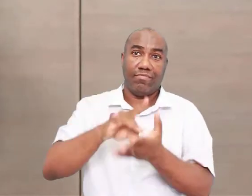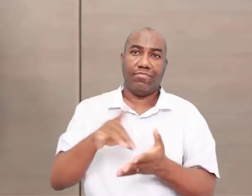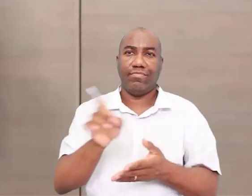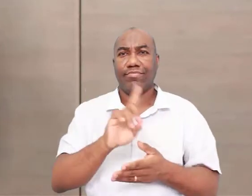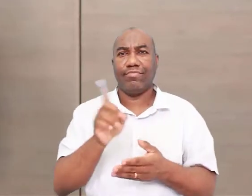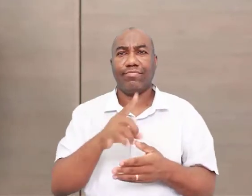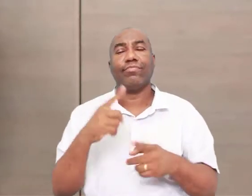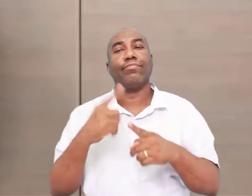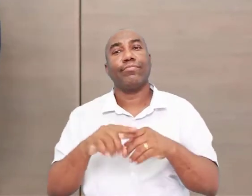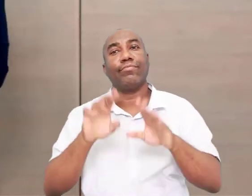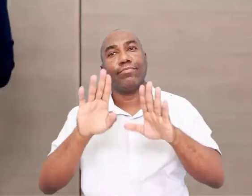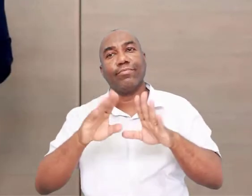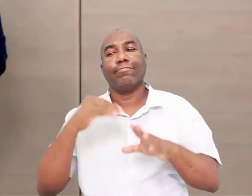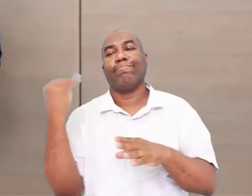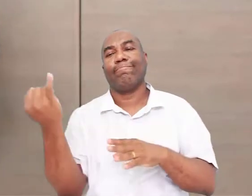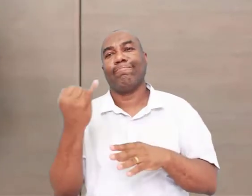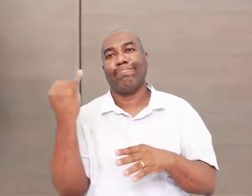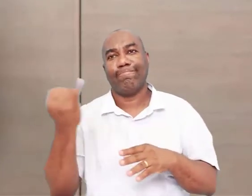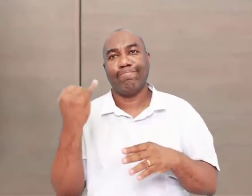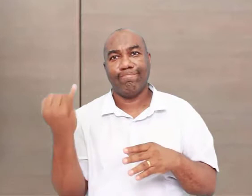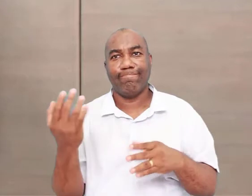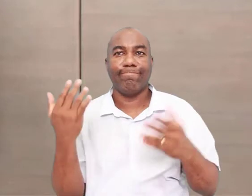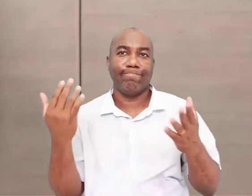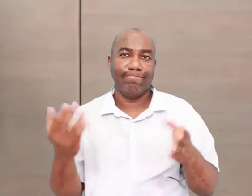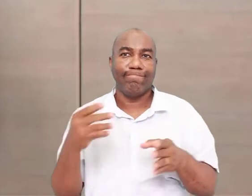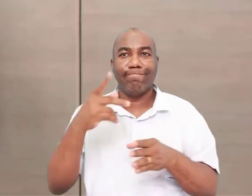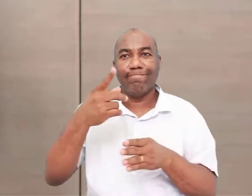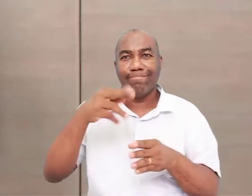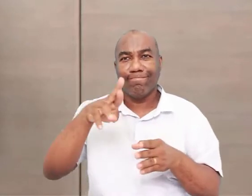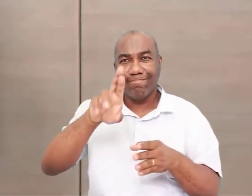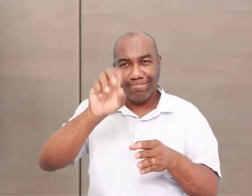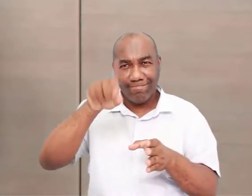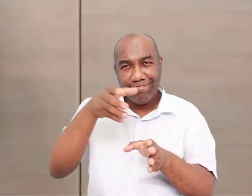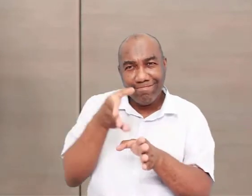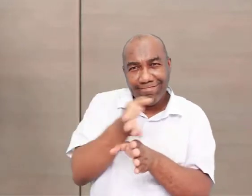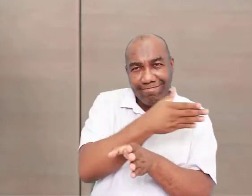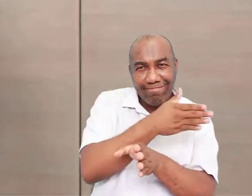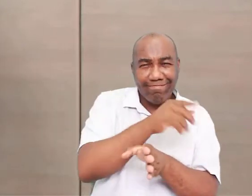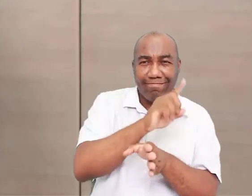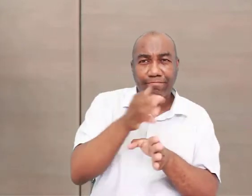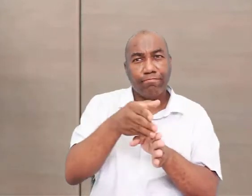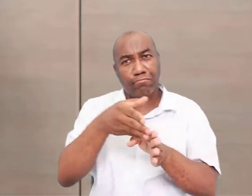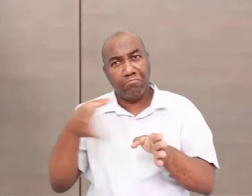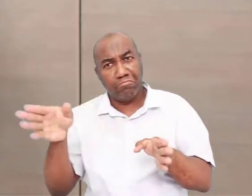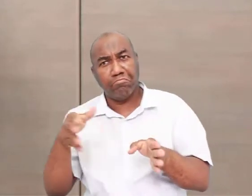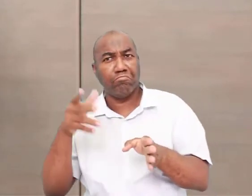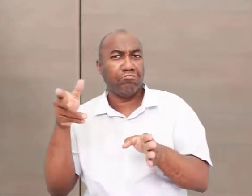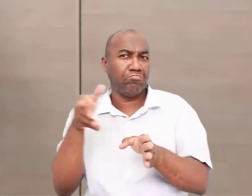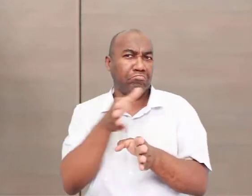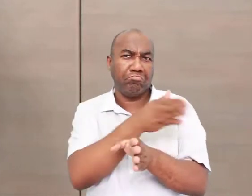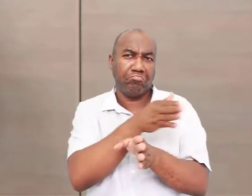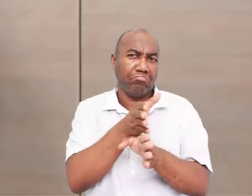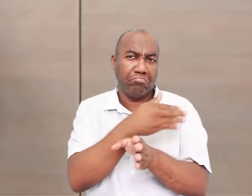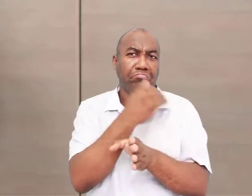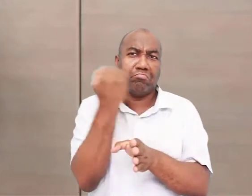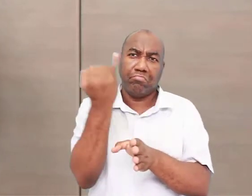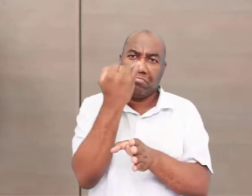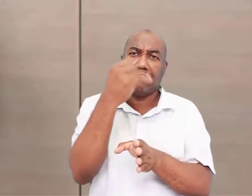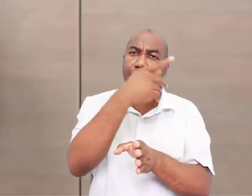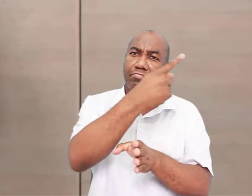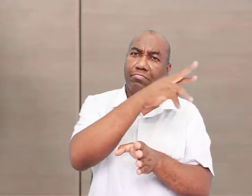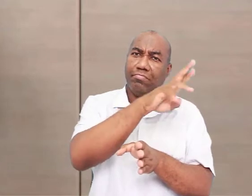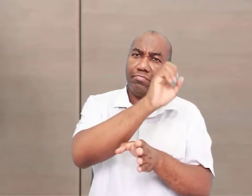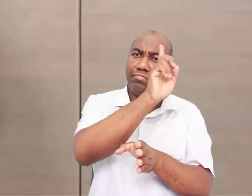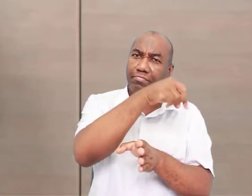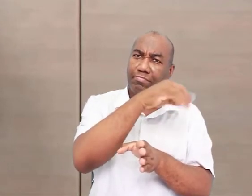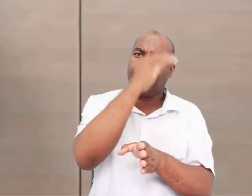né? Eles são tão importantes quanto, né? Até porque aqui começou o processo de evolução humana. Tanto a evolução biológica quanto a evolução cultural.